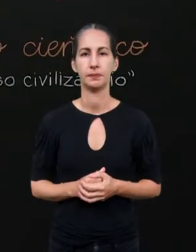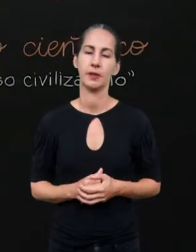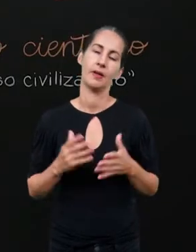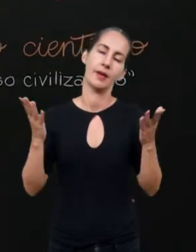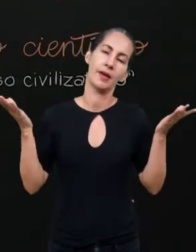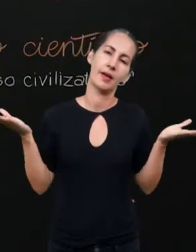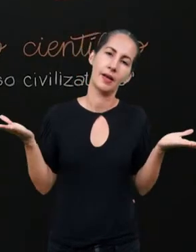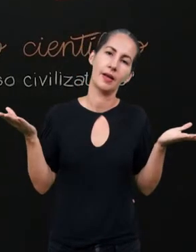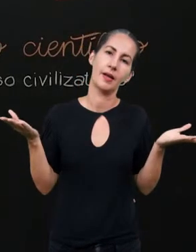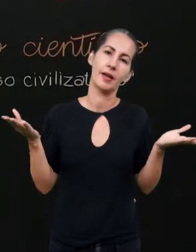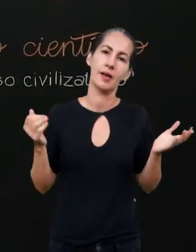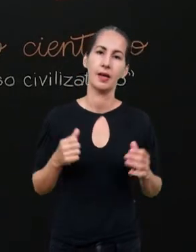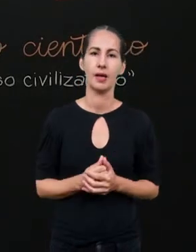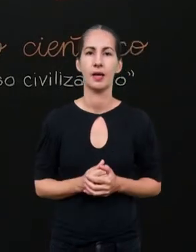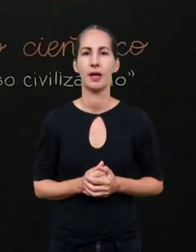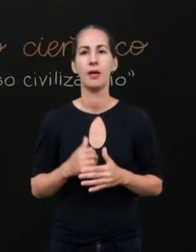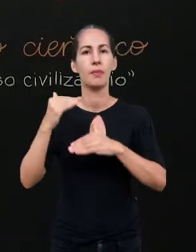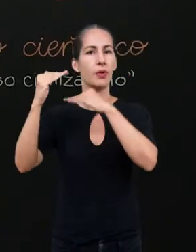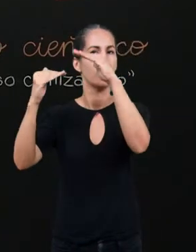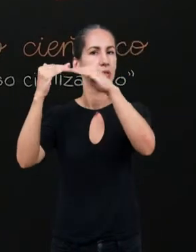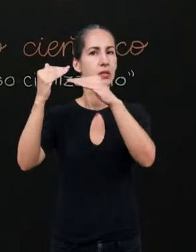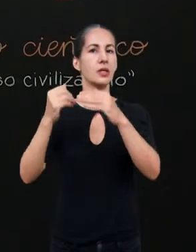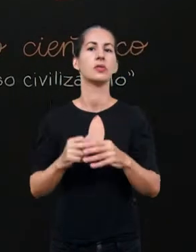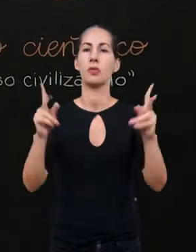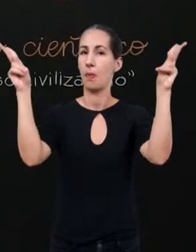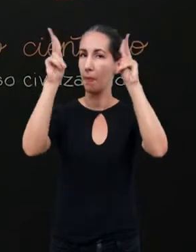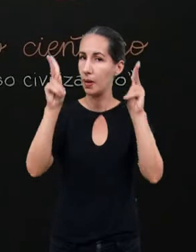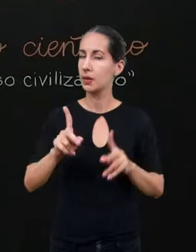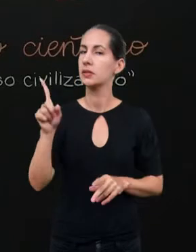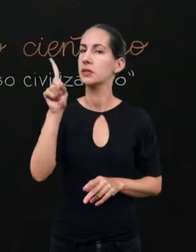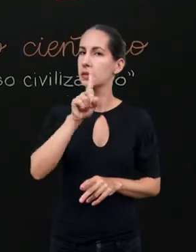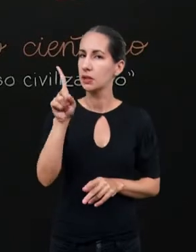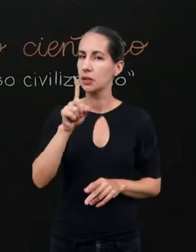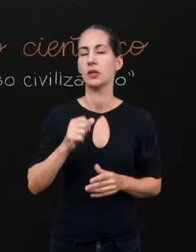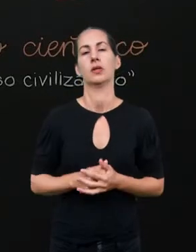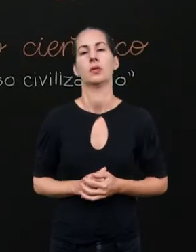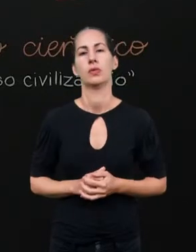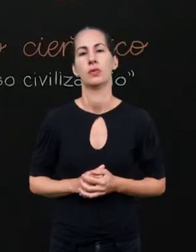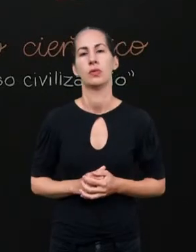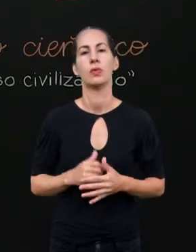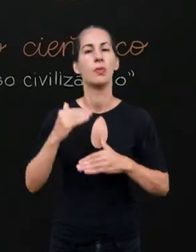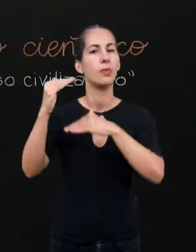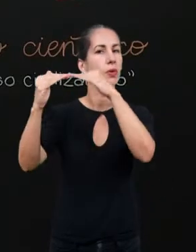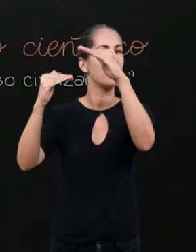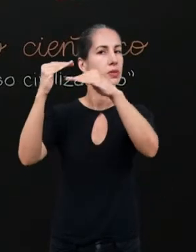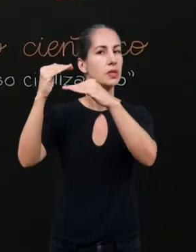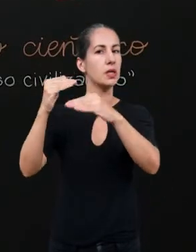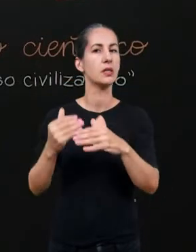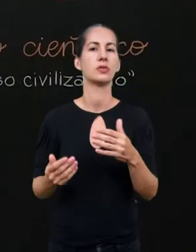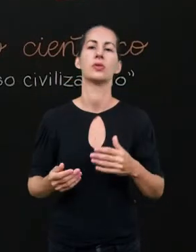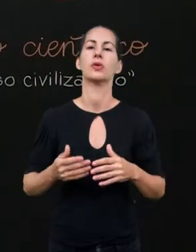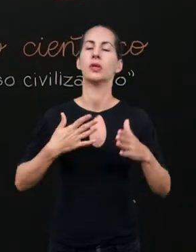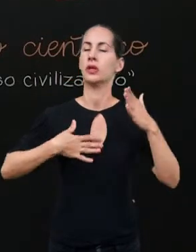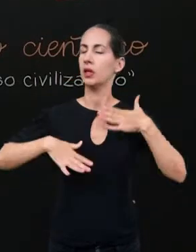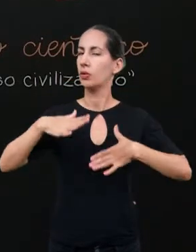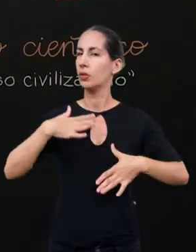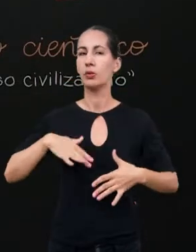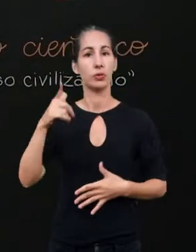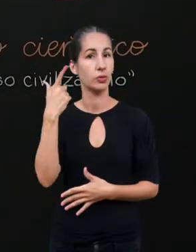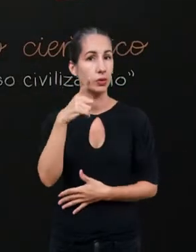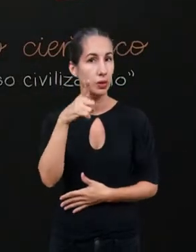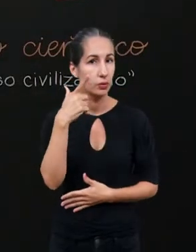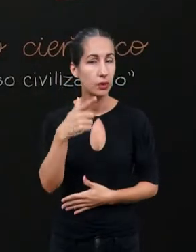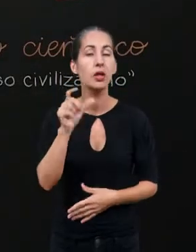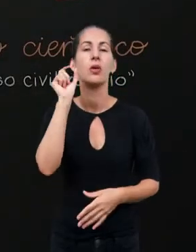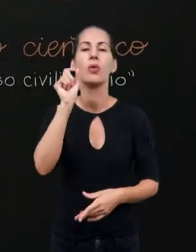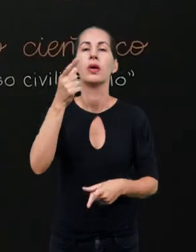claro que esse não é um processo pacífico, é claro que esse não é um processo harmônico. O que é que nós